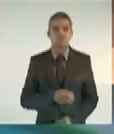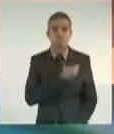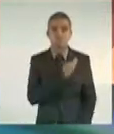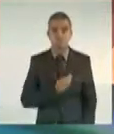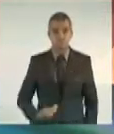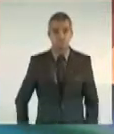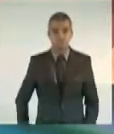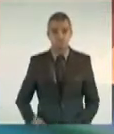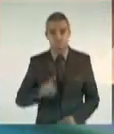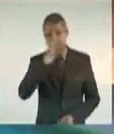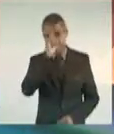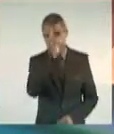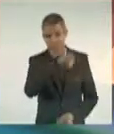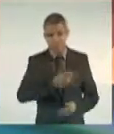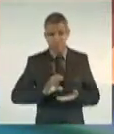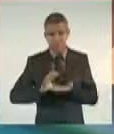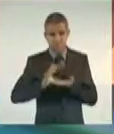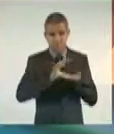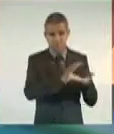mandou fazer o repasse.